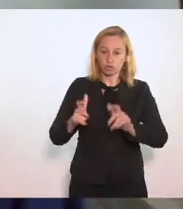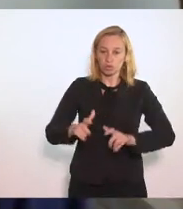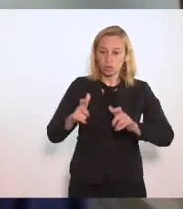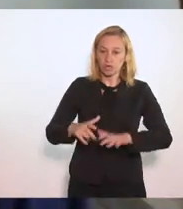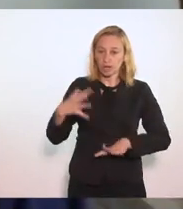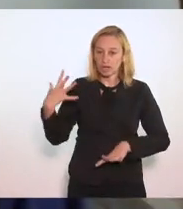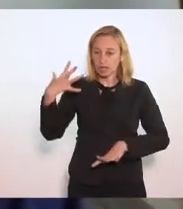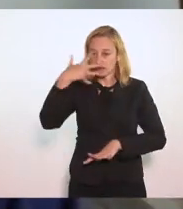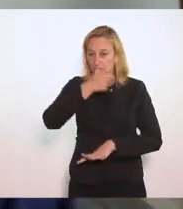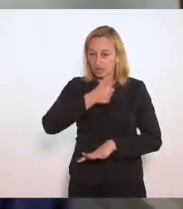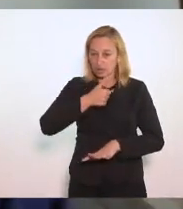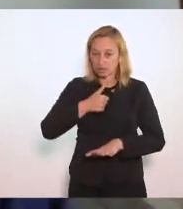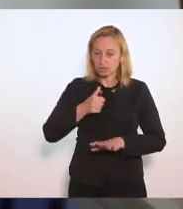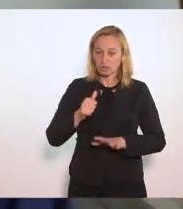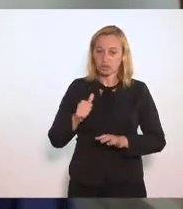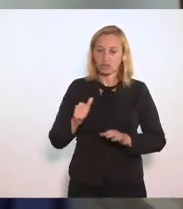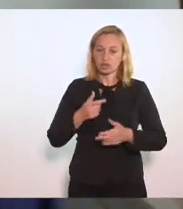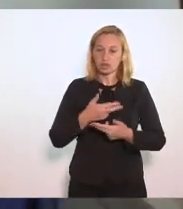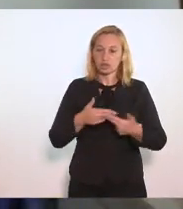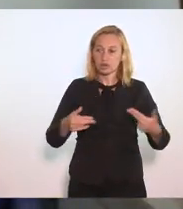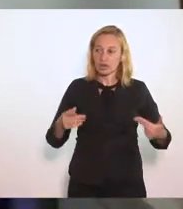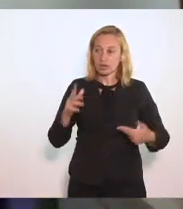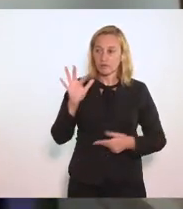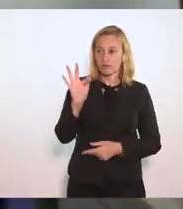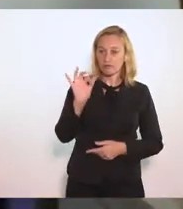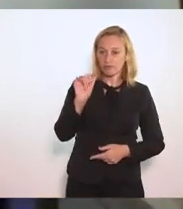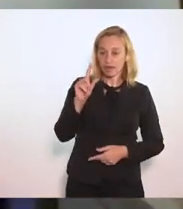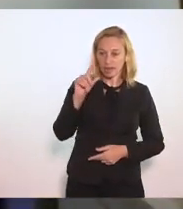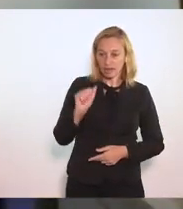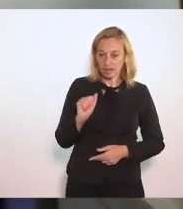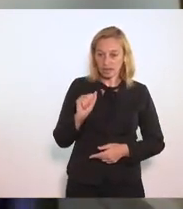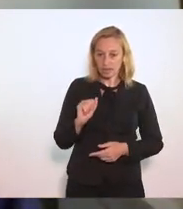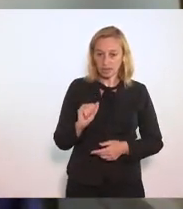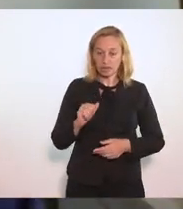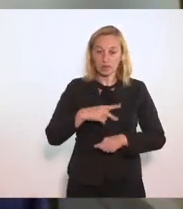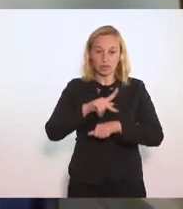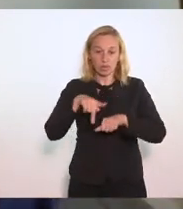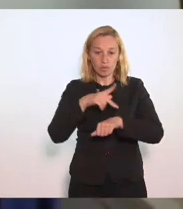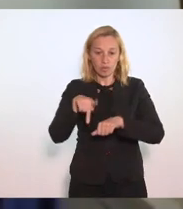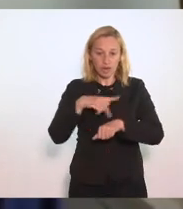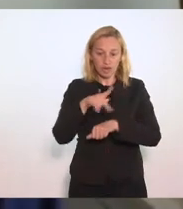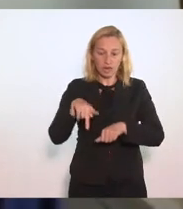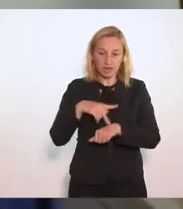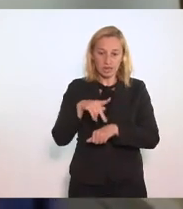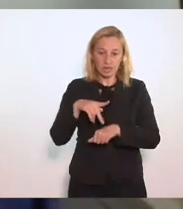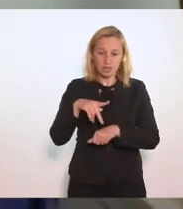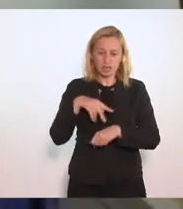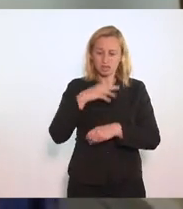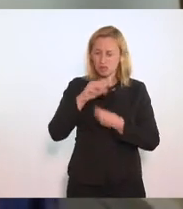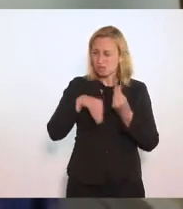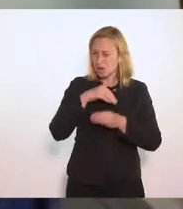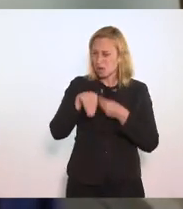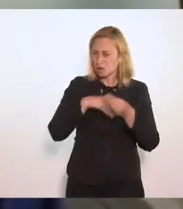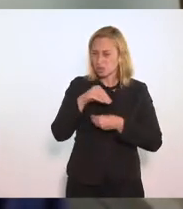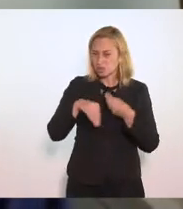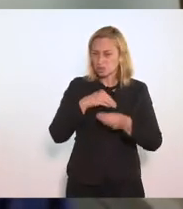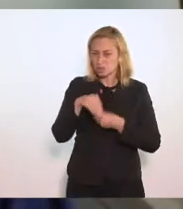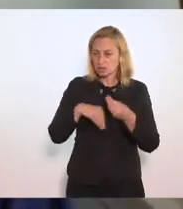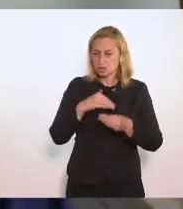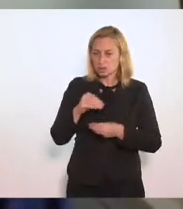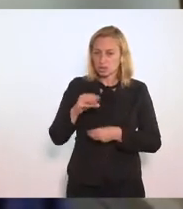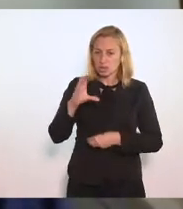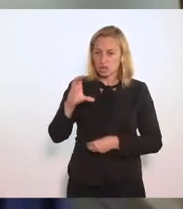habitado Por fadas Como o país À beira De uma reviravolta A corte vivia